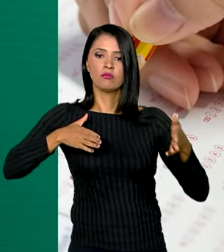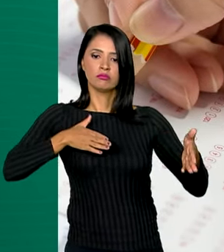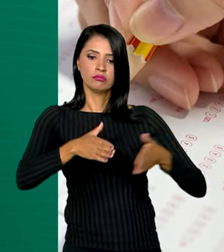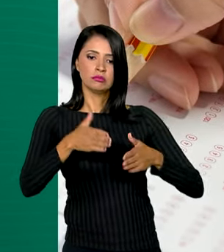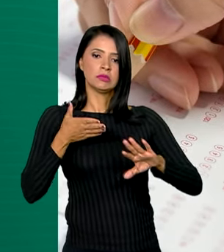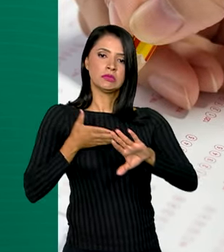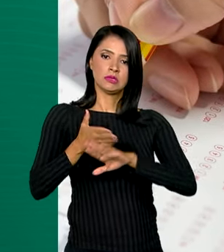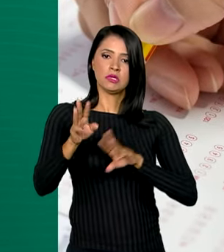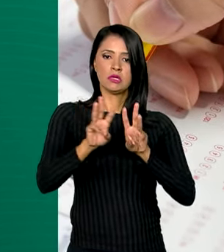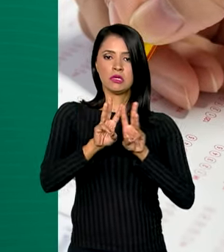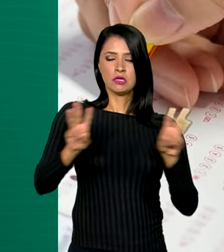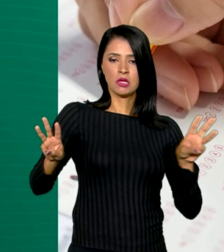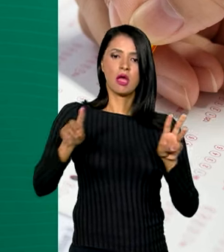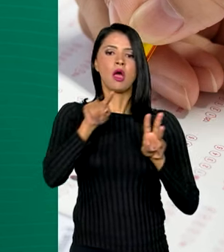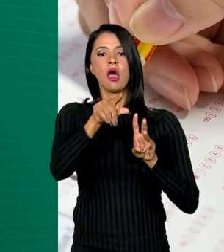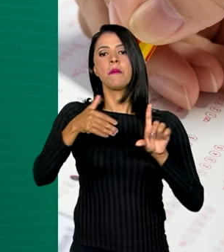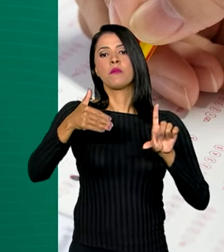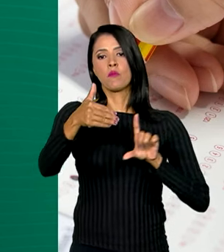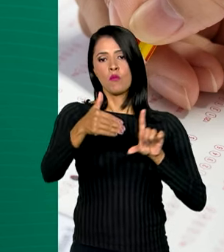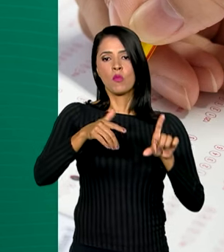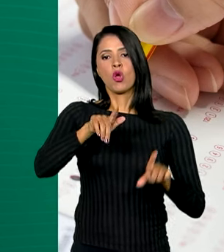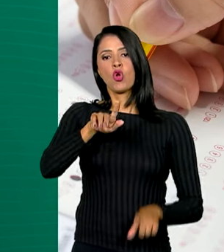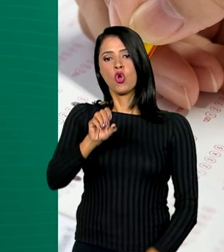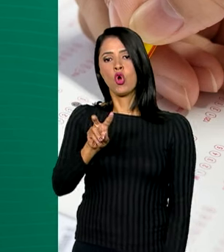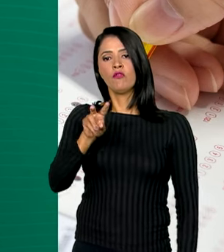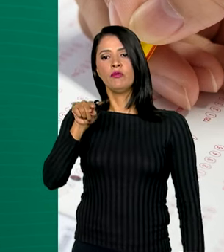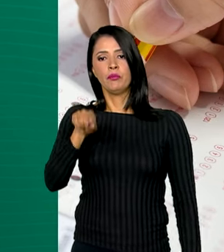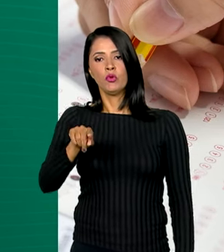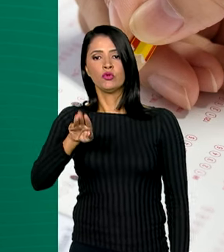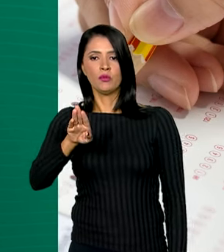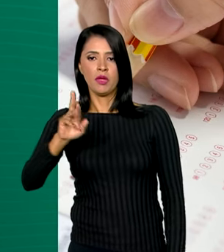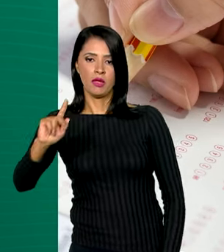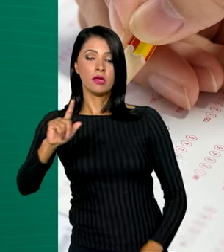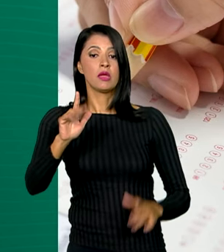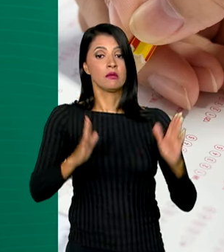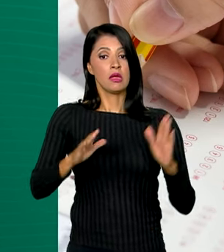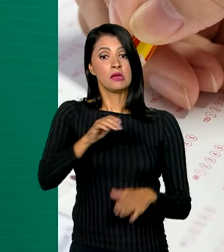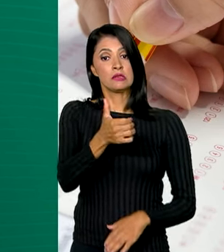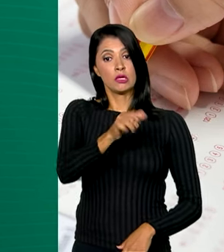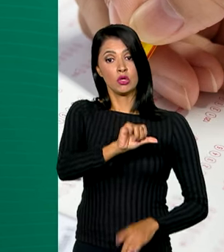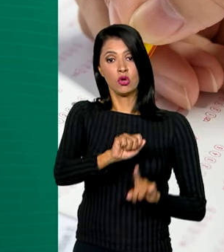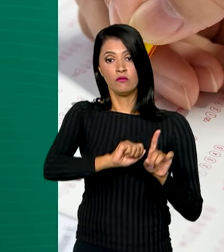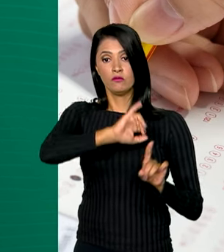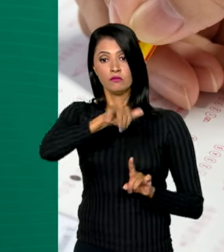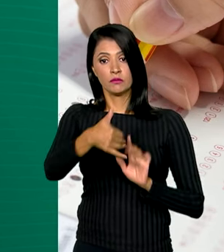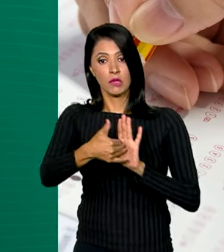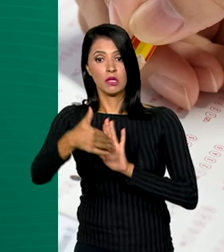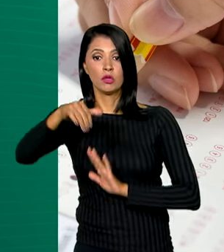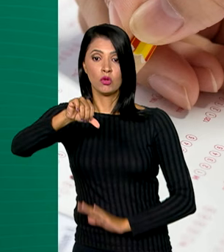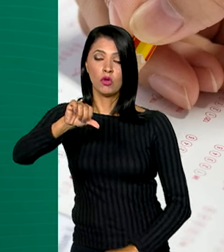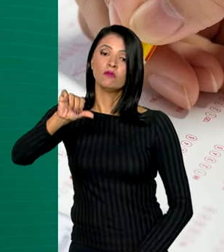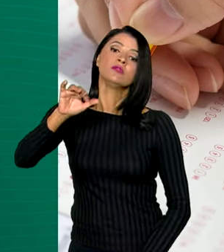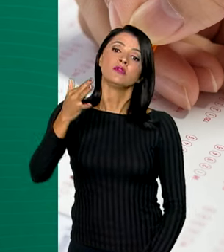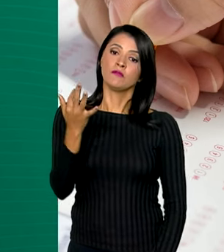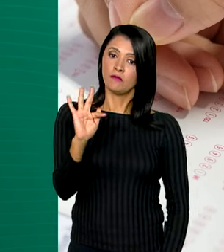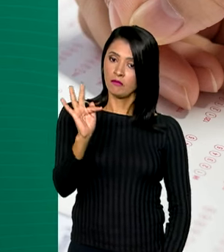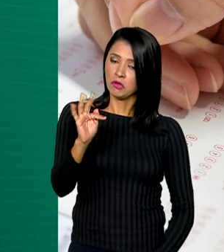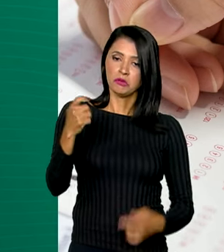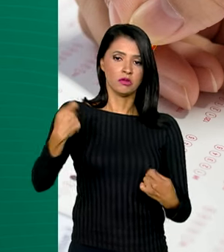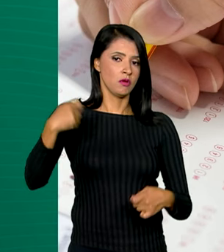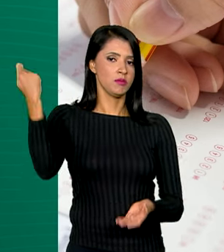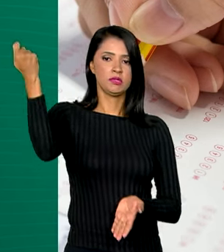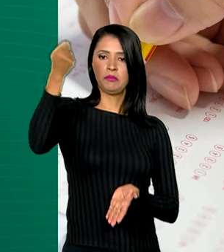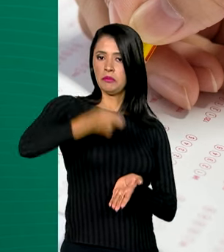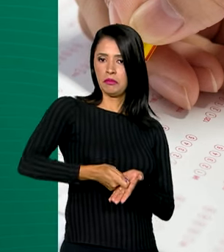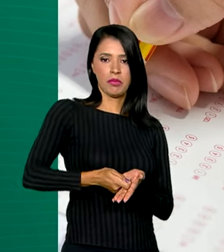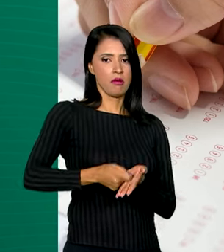conta na plataforma gov.br entre 19 de janeiro e 9 de fevereiro. Estão isentos do pagamento